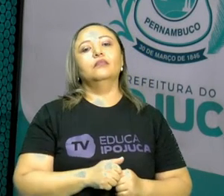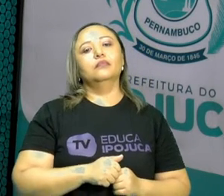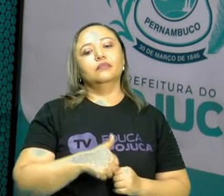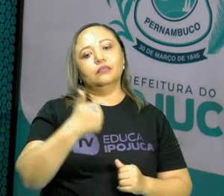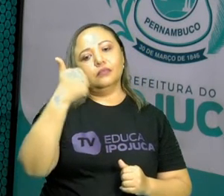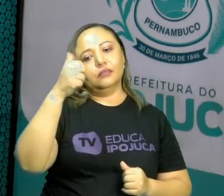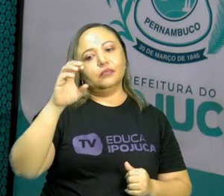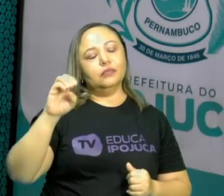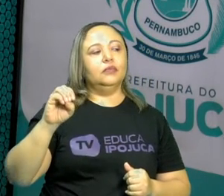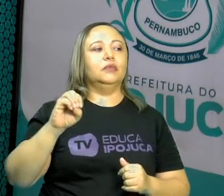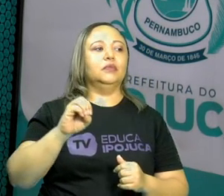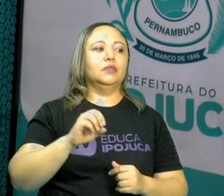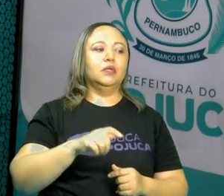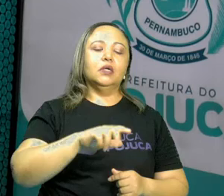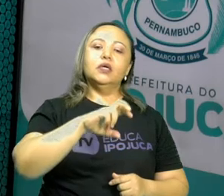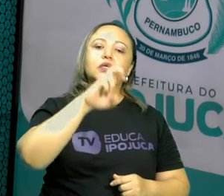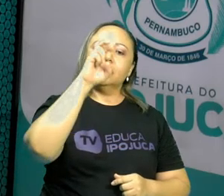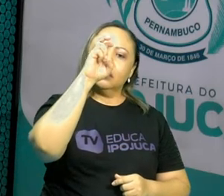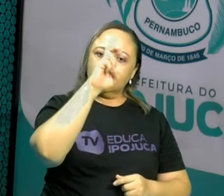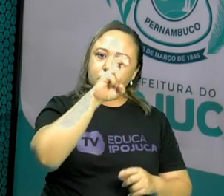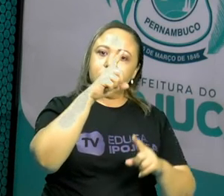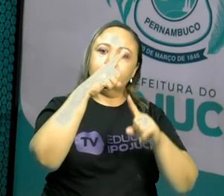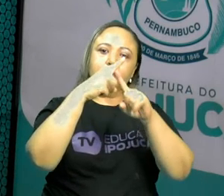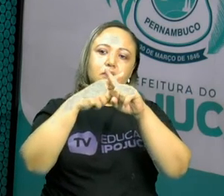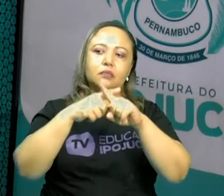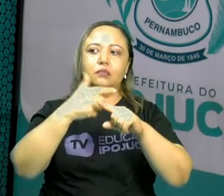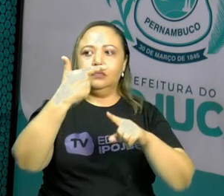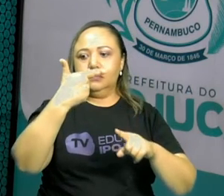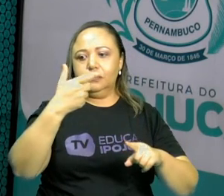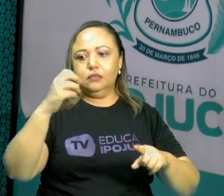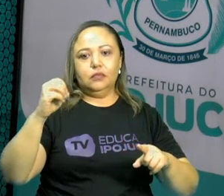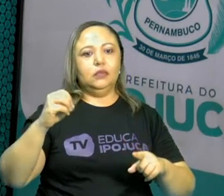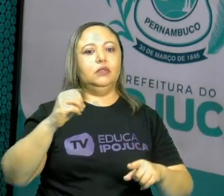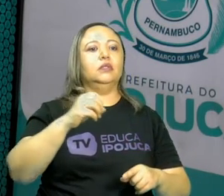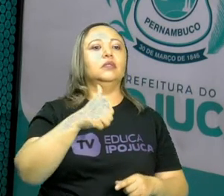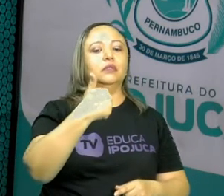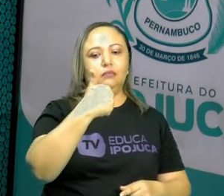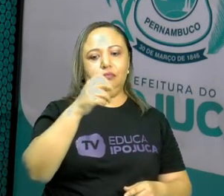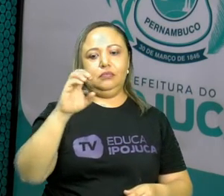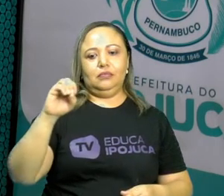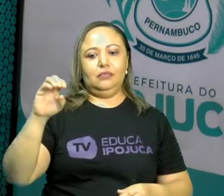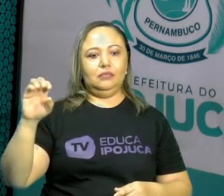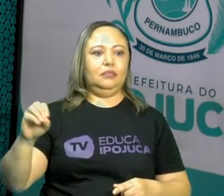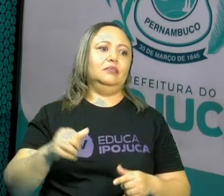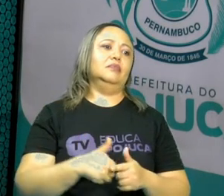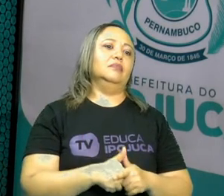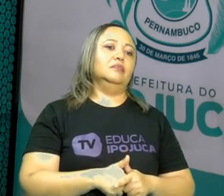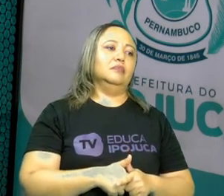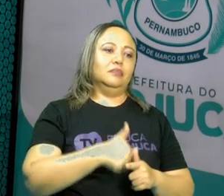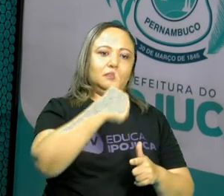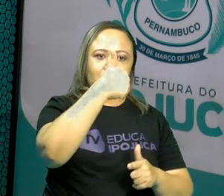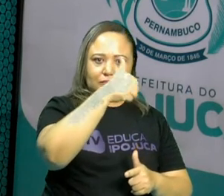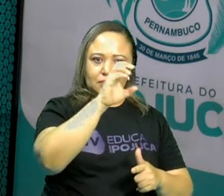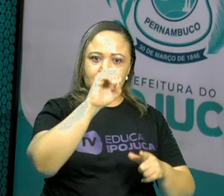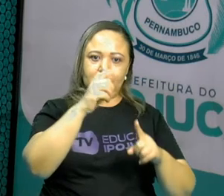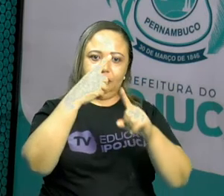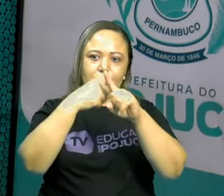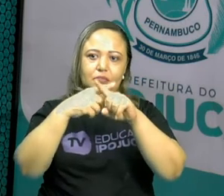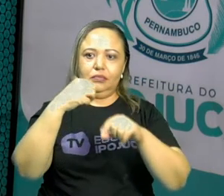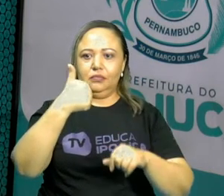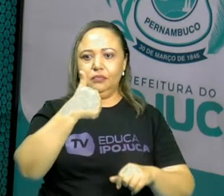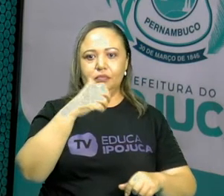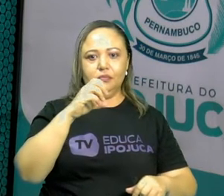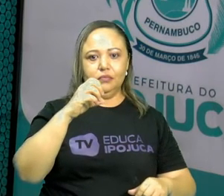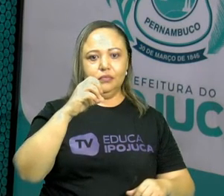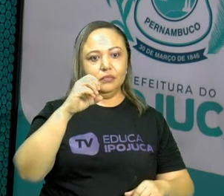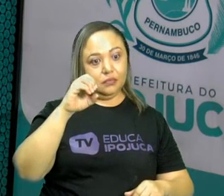5 vezes 20 dá 100. E 10 vezes 10 dá 100 também. Então, todos eles